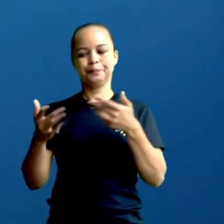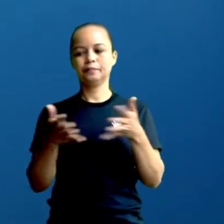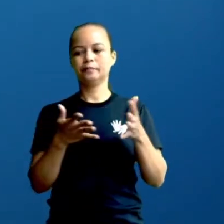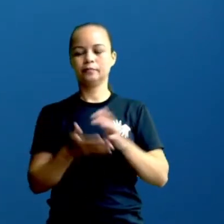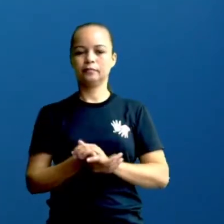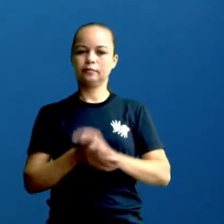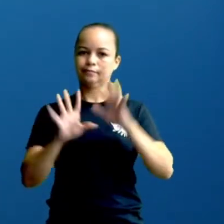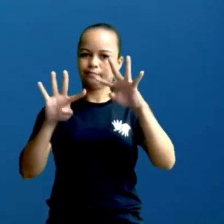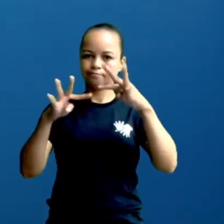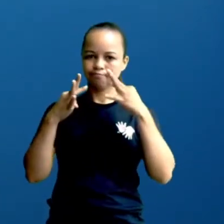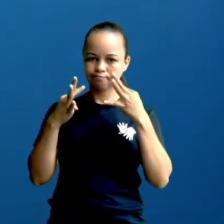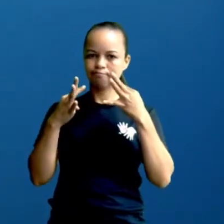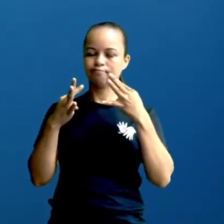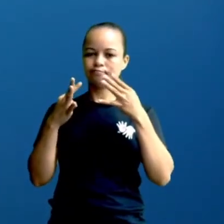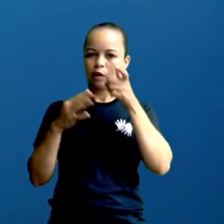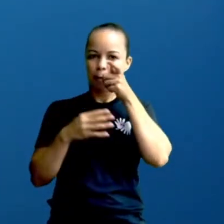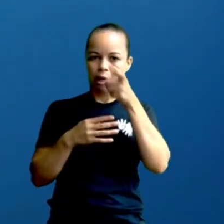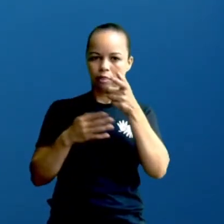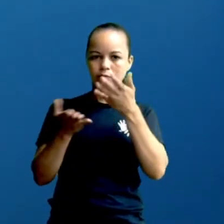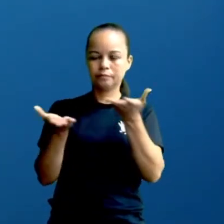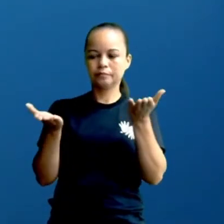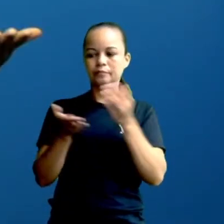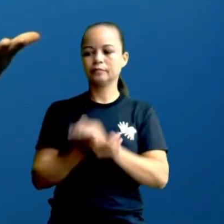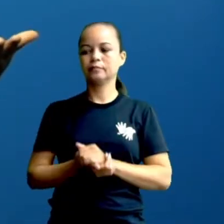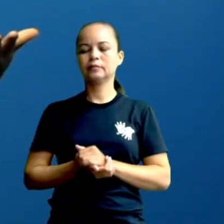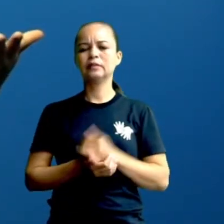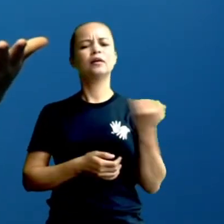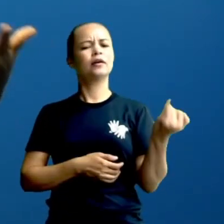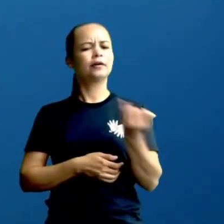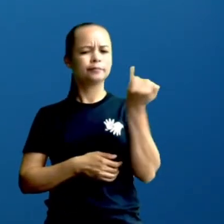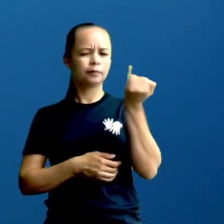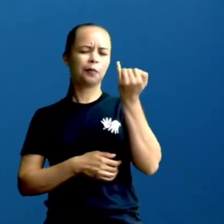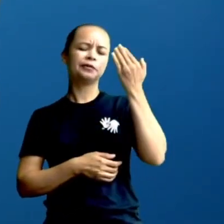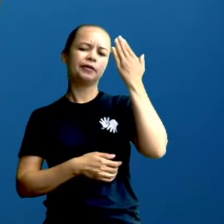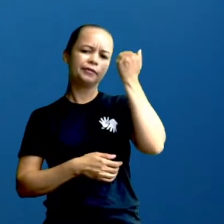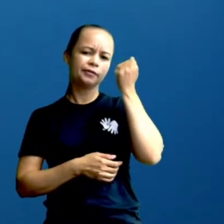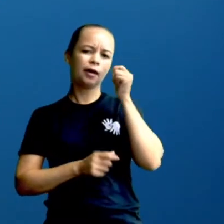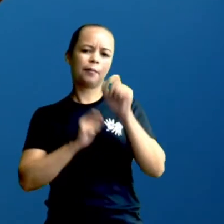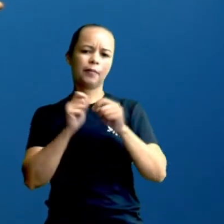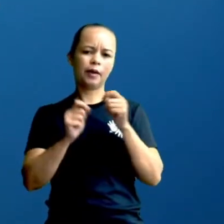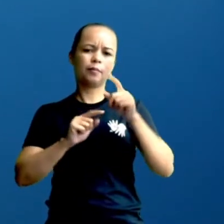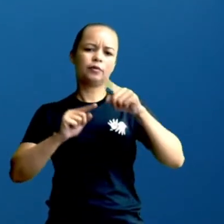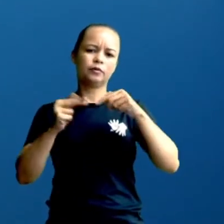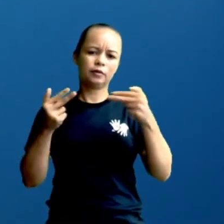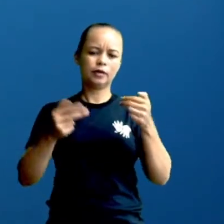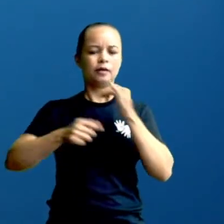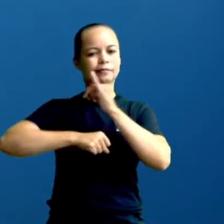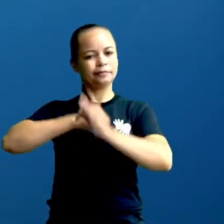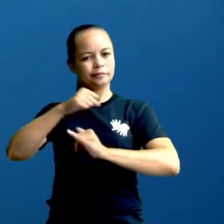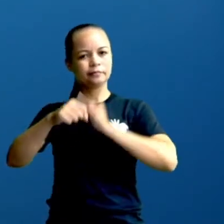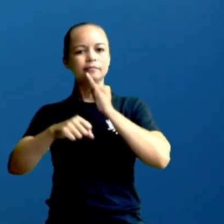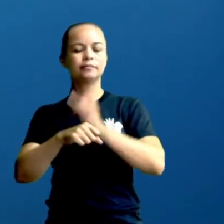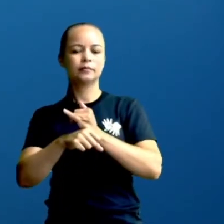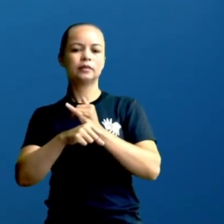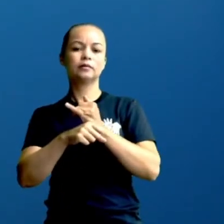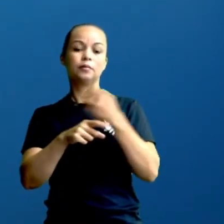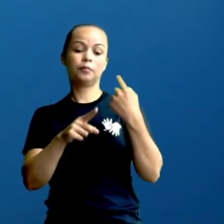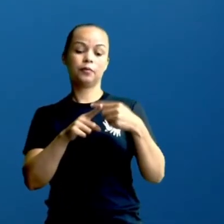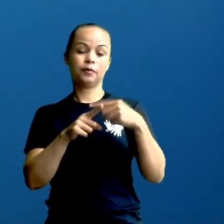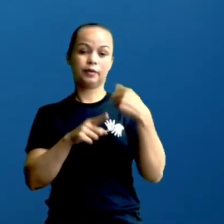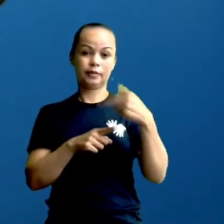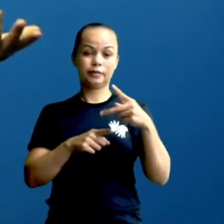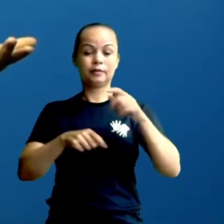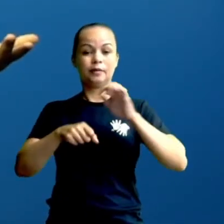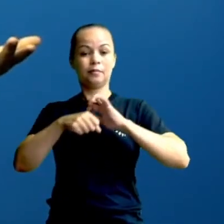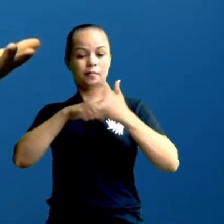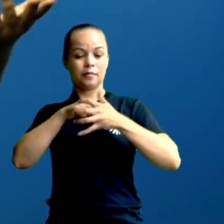vejam só. A gente sabe que foi de extrema importância, né, os aparelhos, né, a internet, porque nesse tempo de pandemia